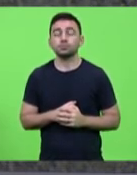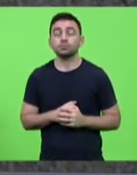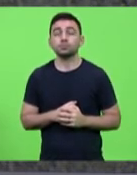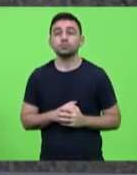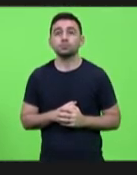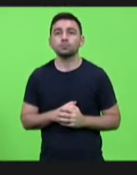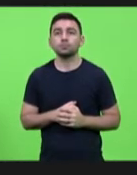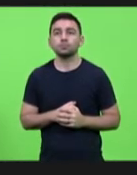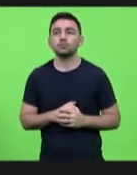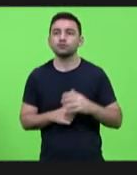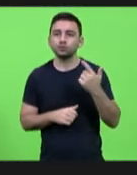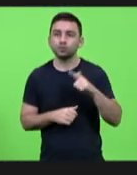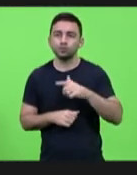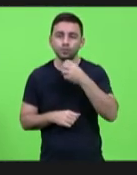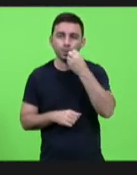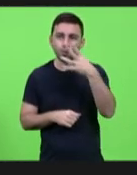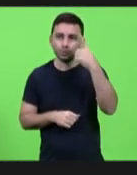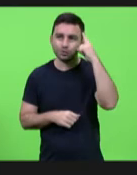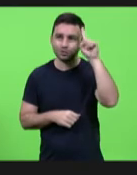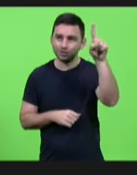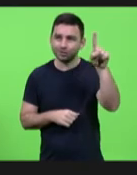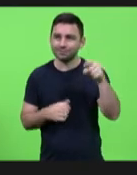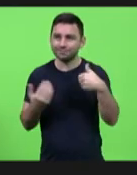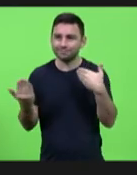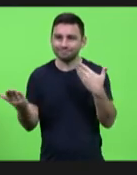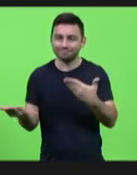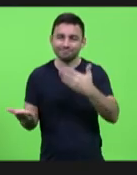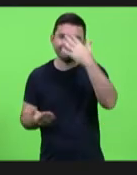Mais uma vez, então, bom dia, deputada Luciane,